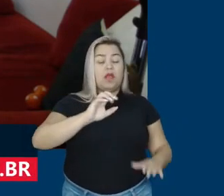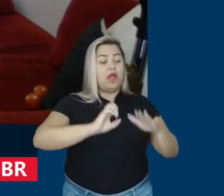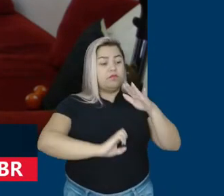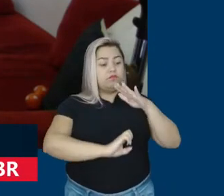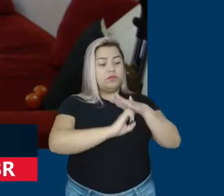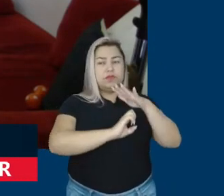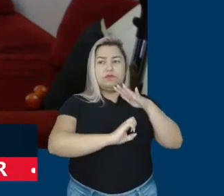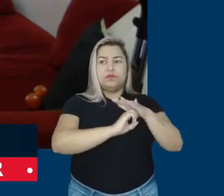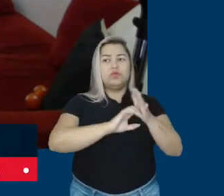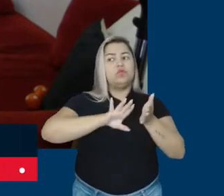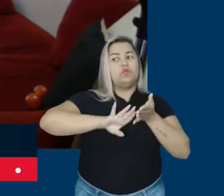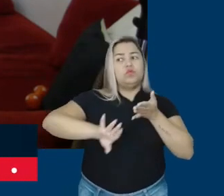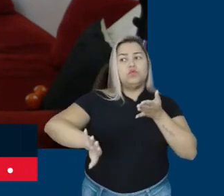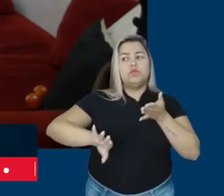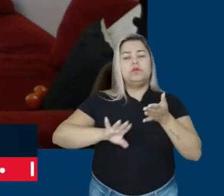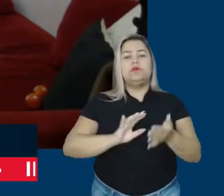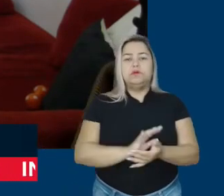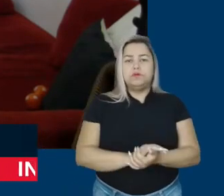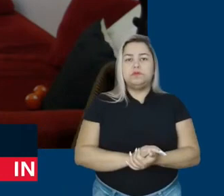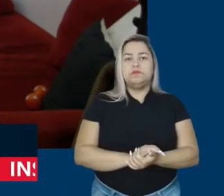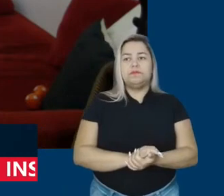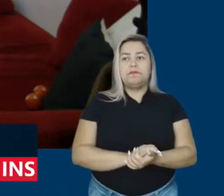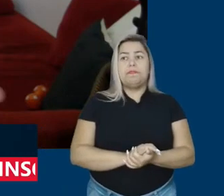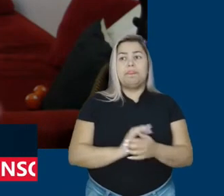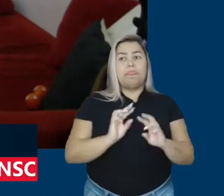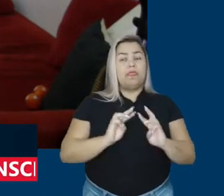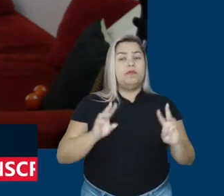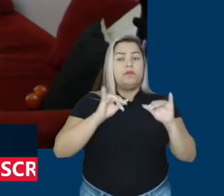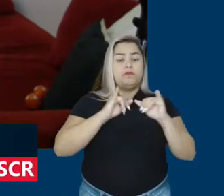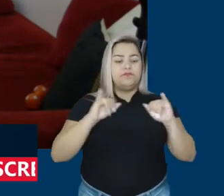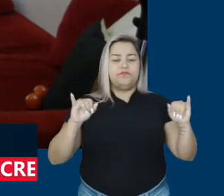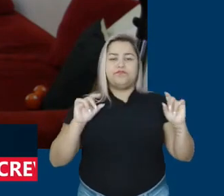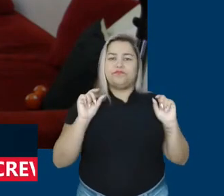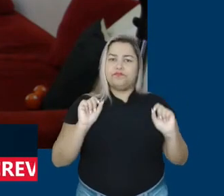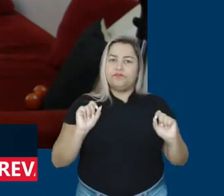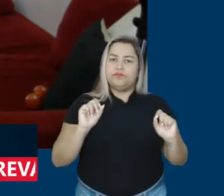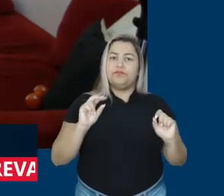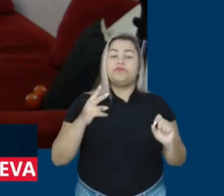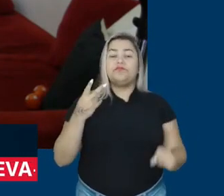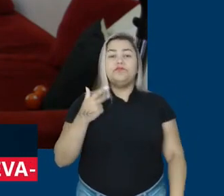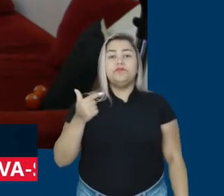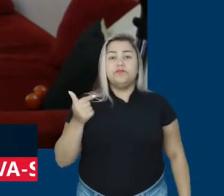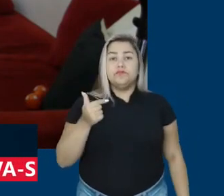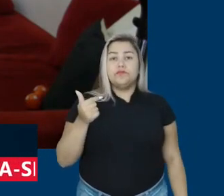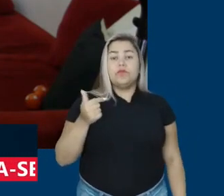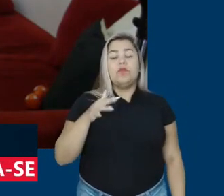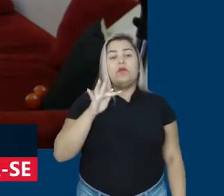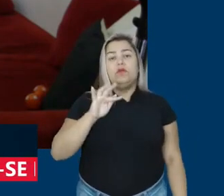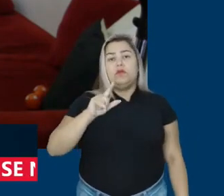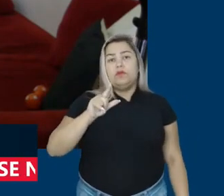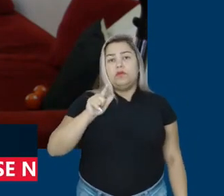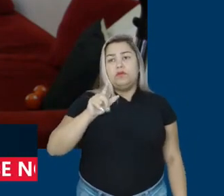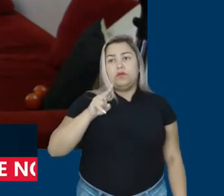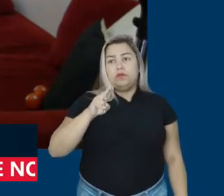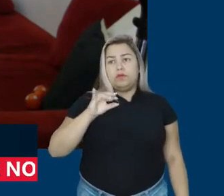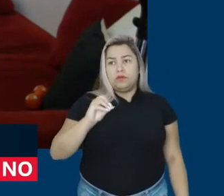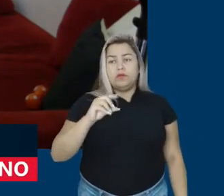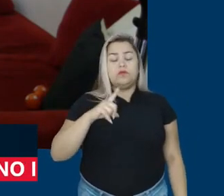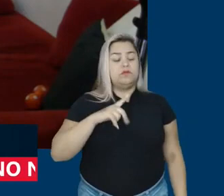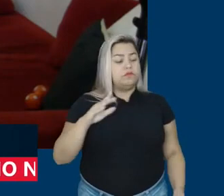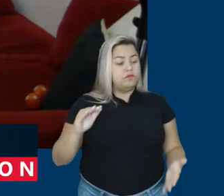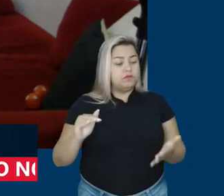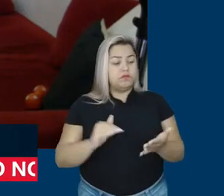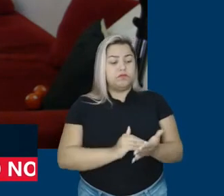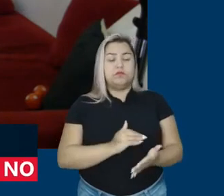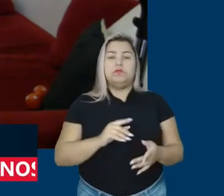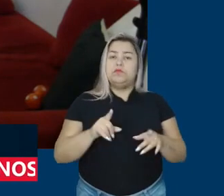depois retirando do ar essa página, esse aviso ali, e segundo o ministro Flávio Dino, a Secretaria tem indícios